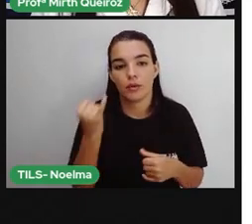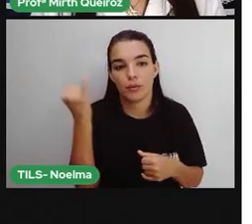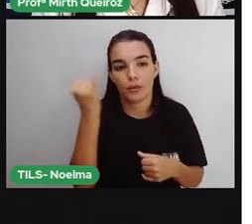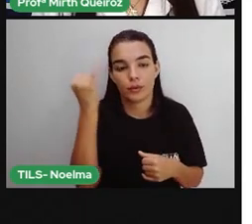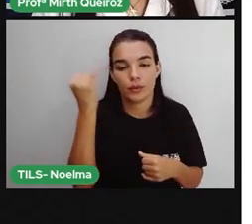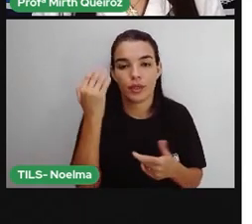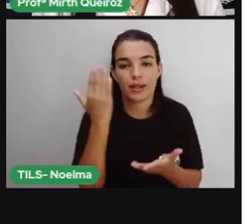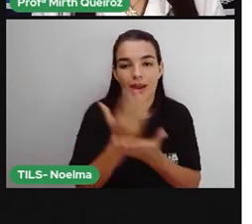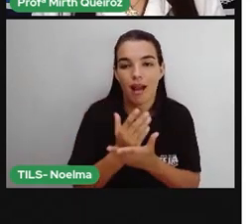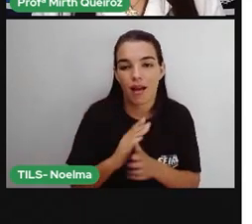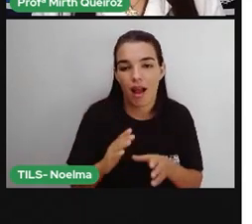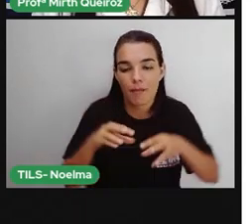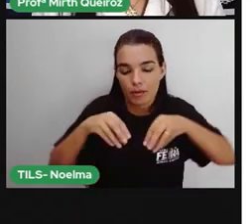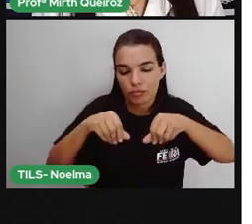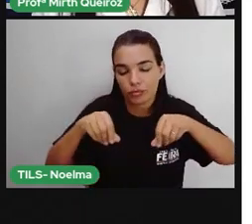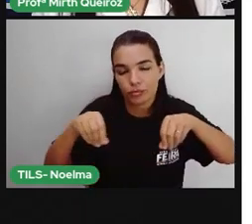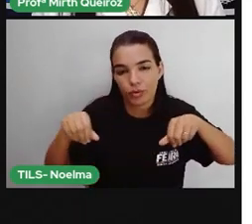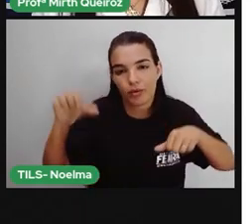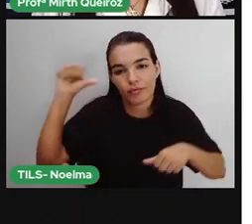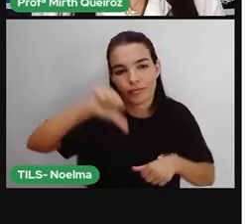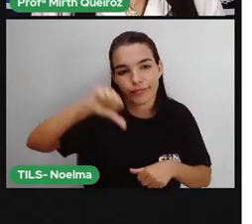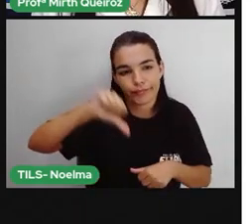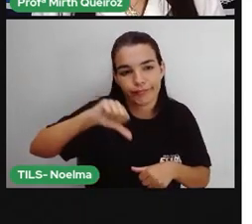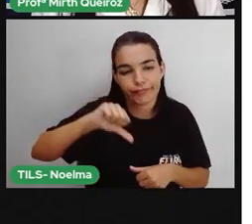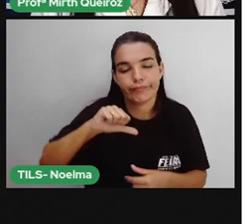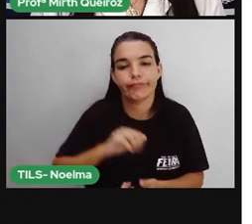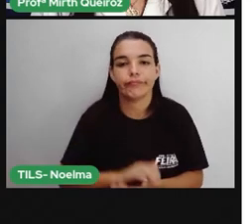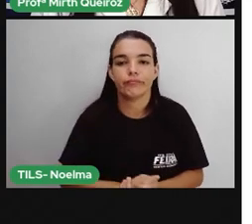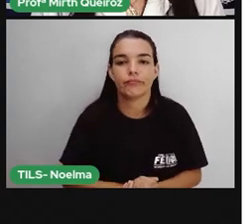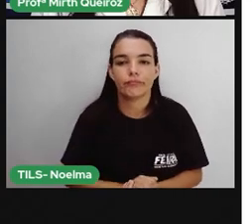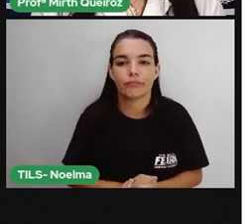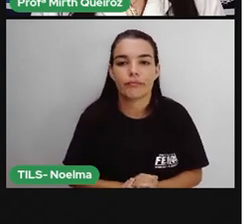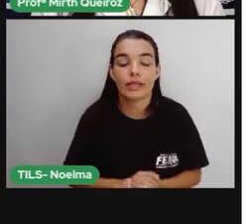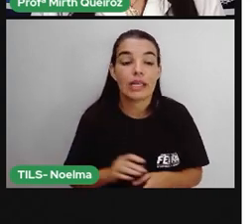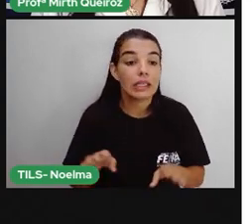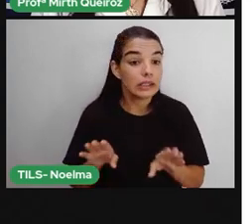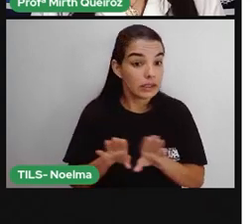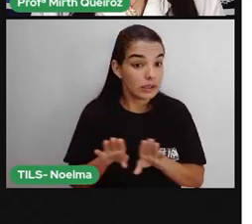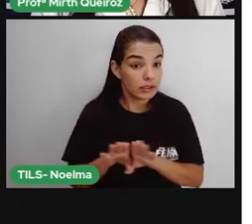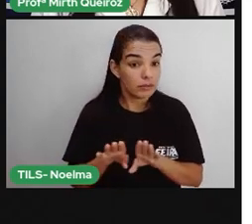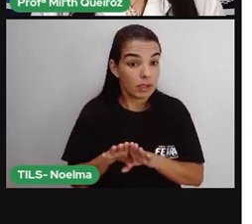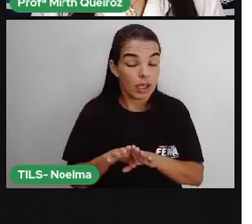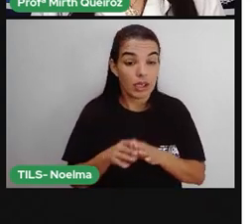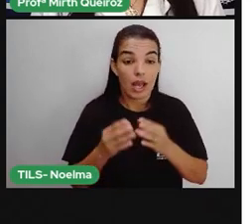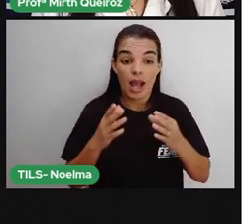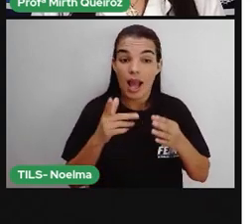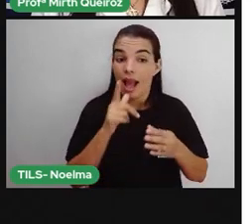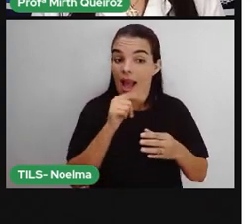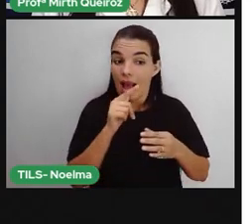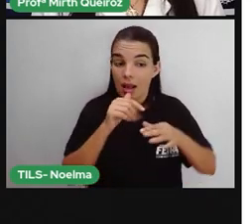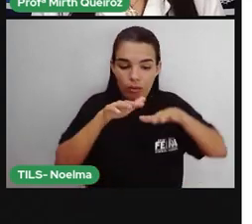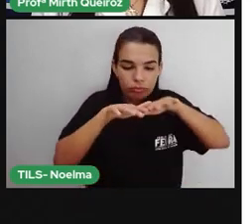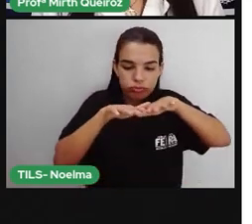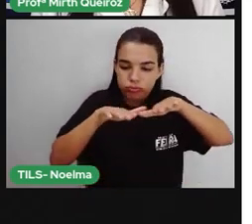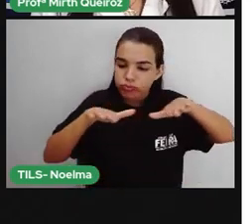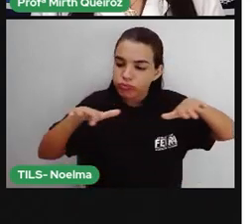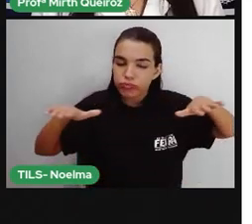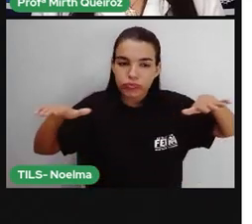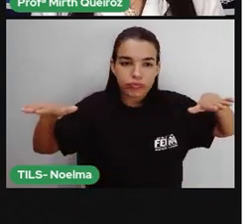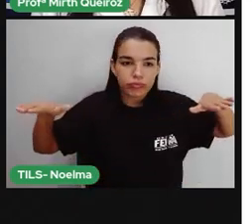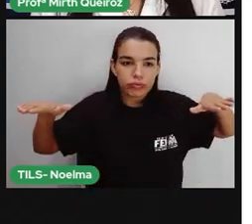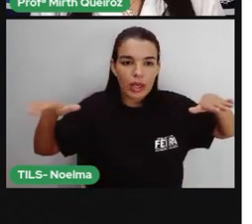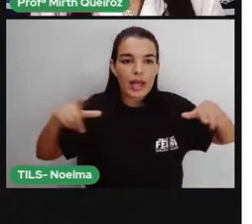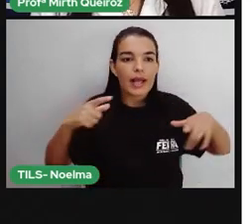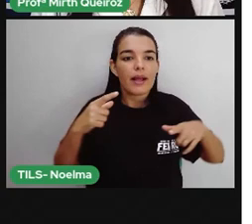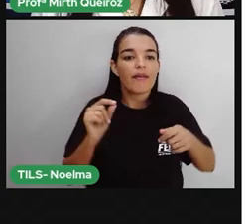E acaba prejudicando aí o nosso bioma. A inundação faz com que a matéria orgânica decomponha de